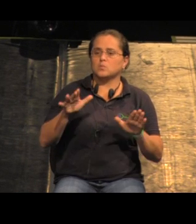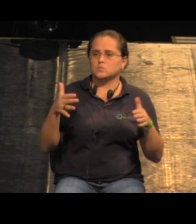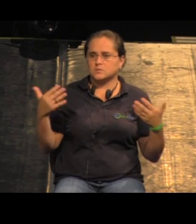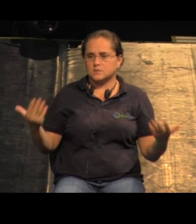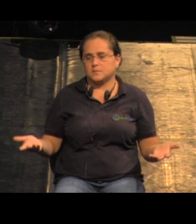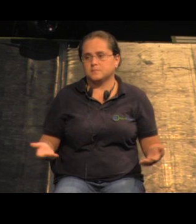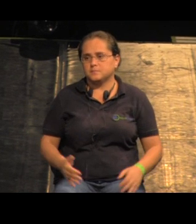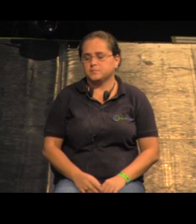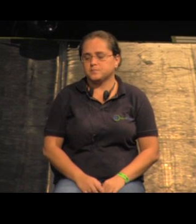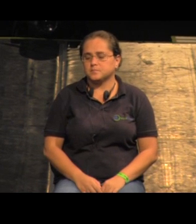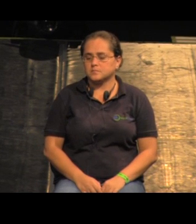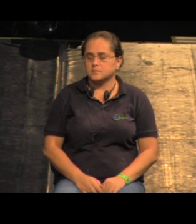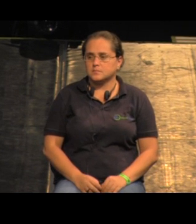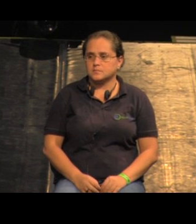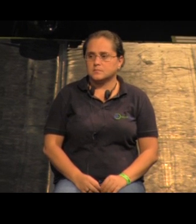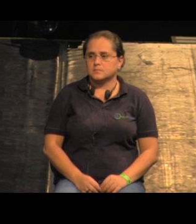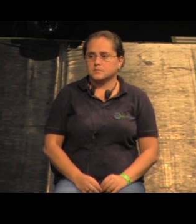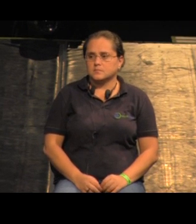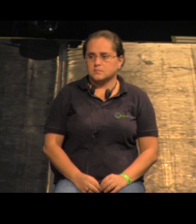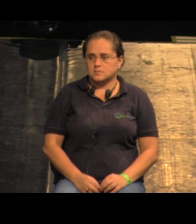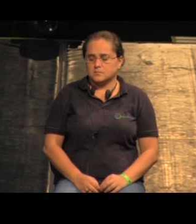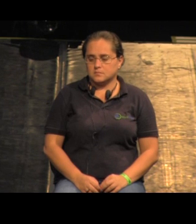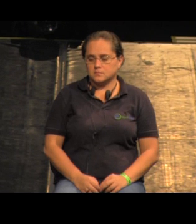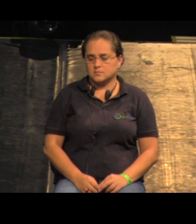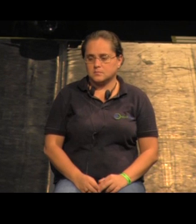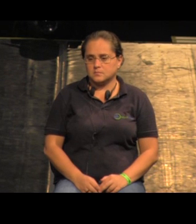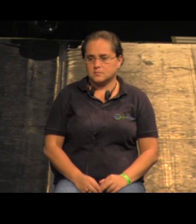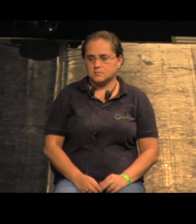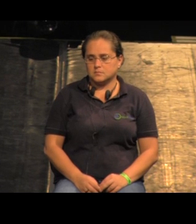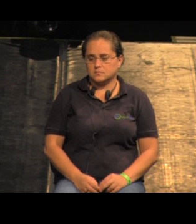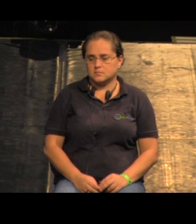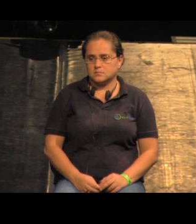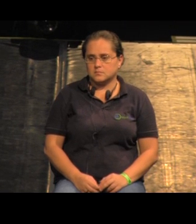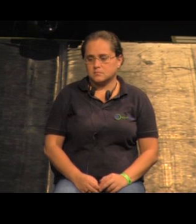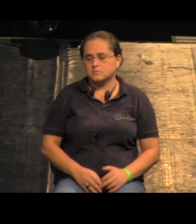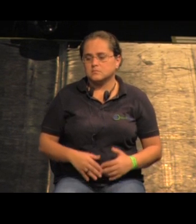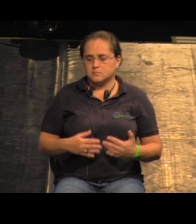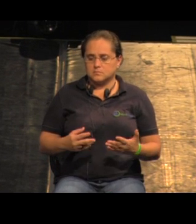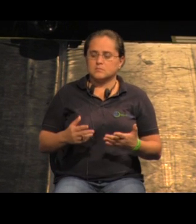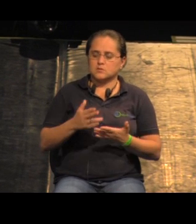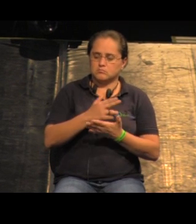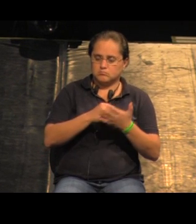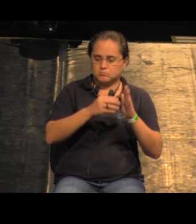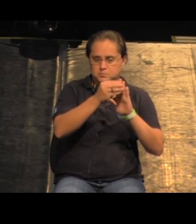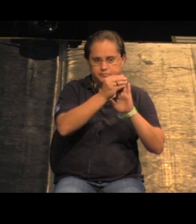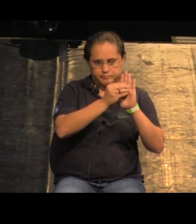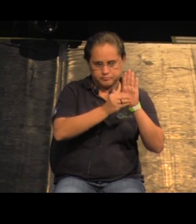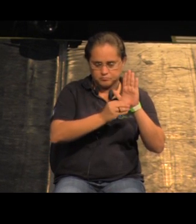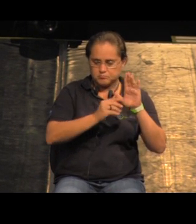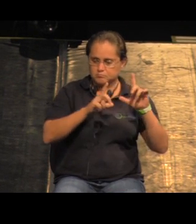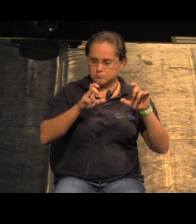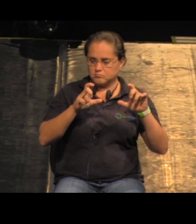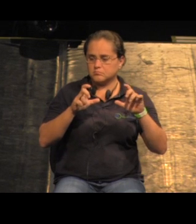são situações em que a gente vai montando isso